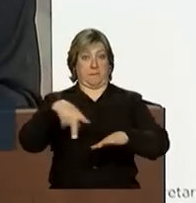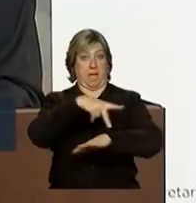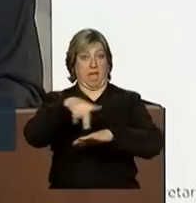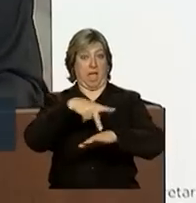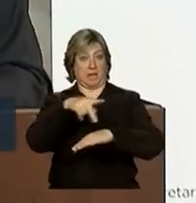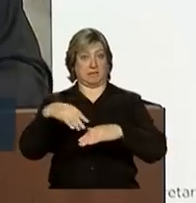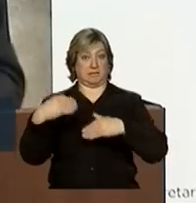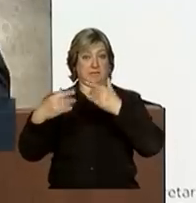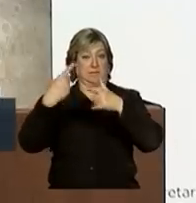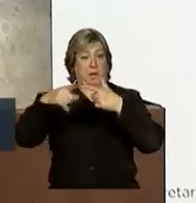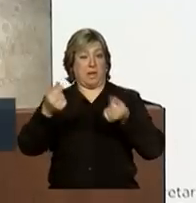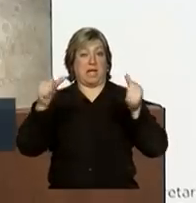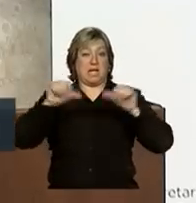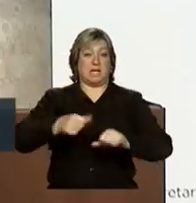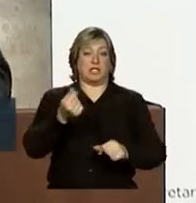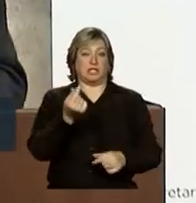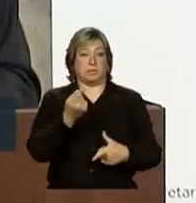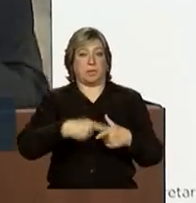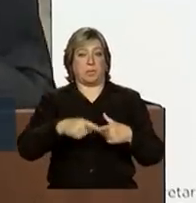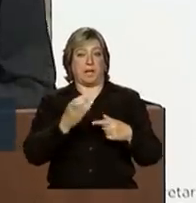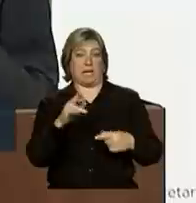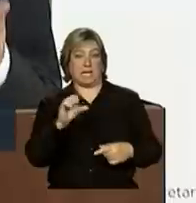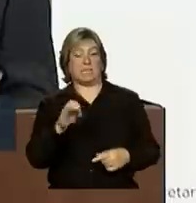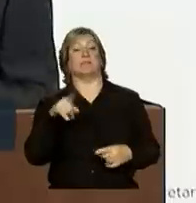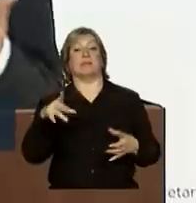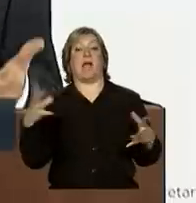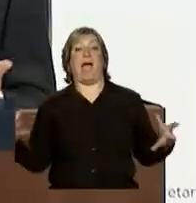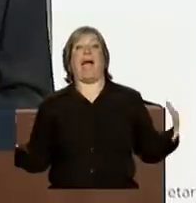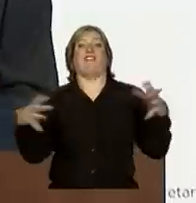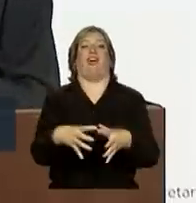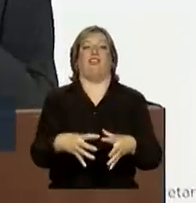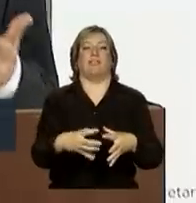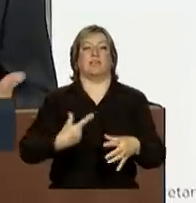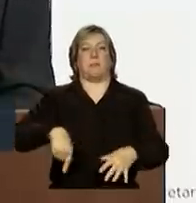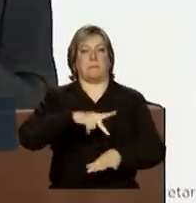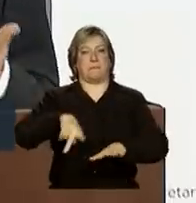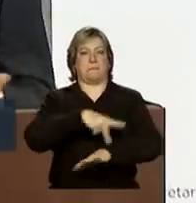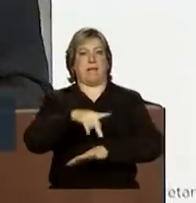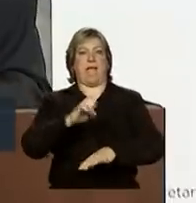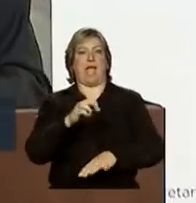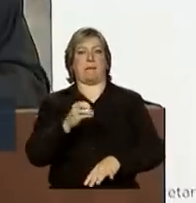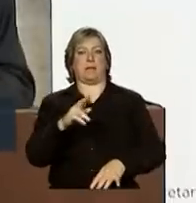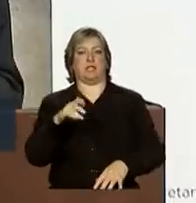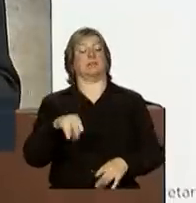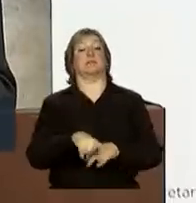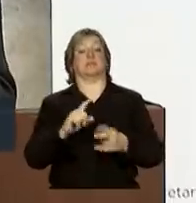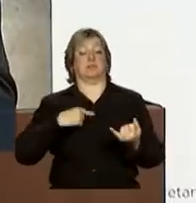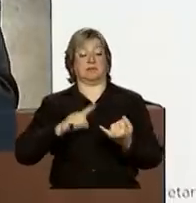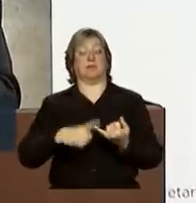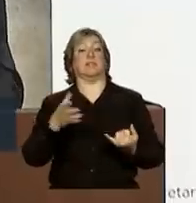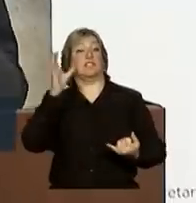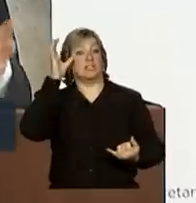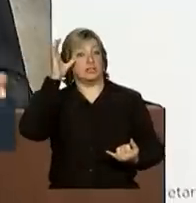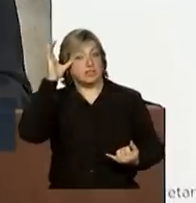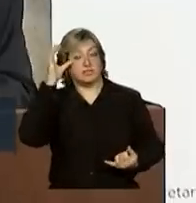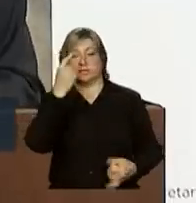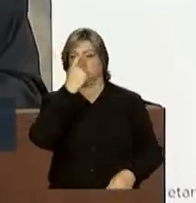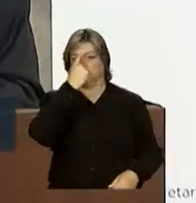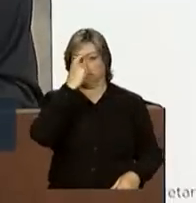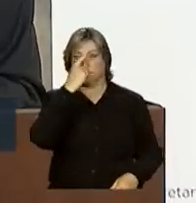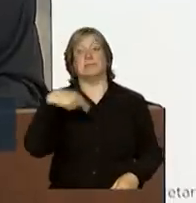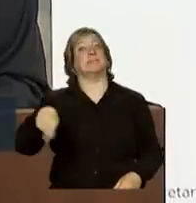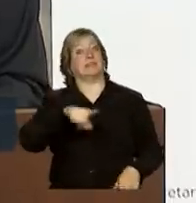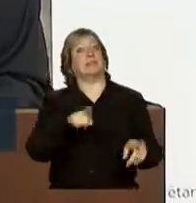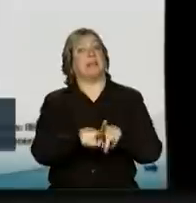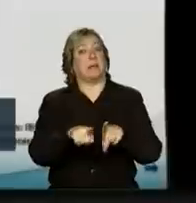afetou os países emergentes, mesmo os mais dinâmicos, como China, Índia, que sentem o